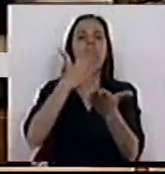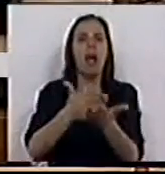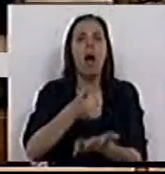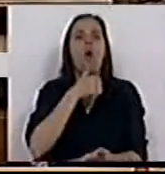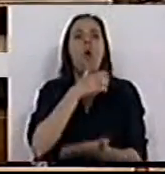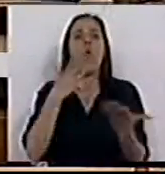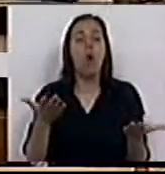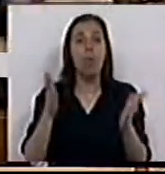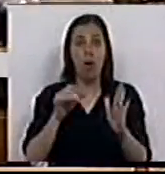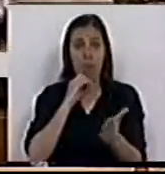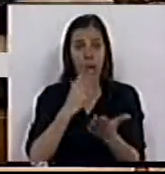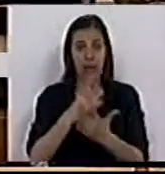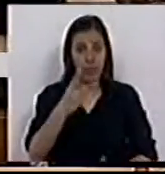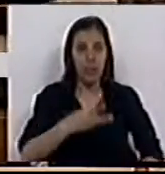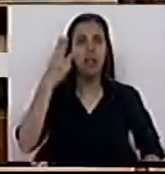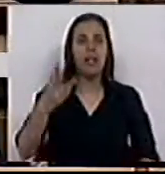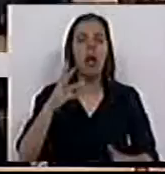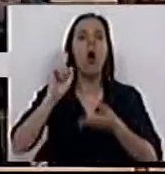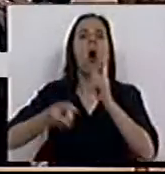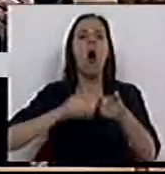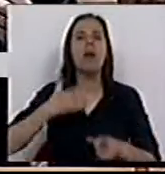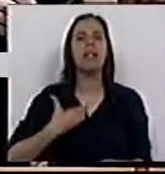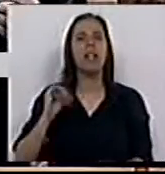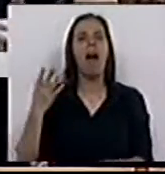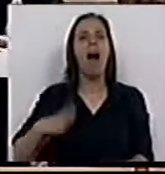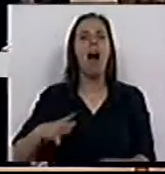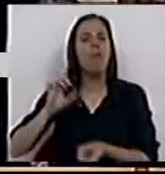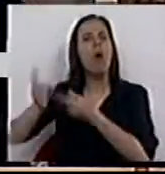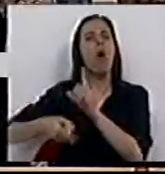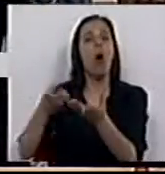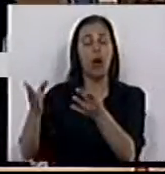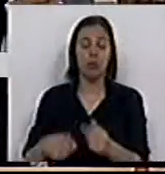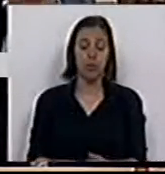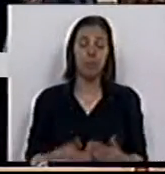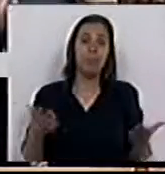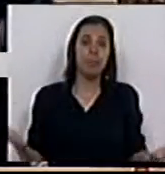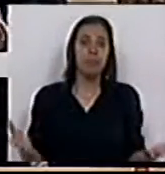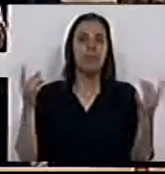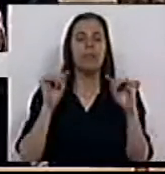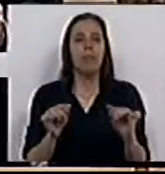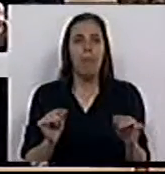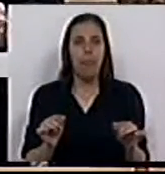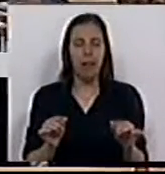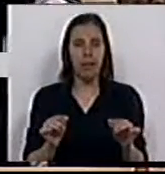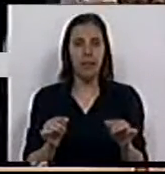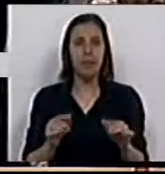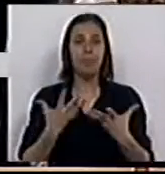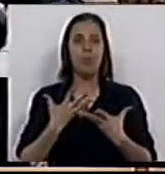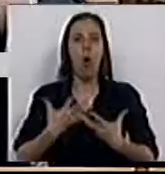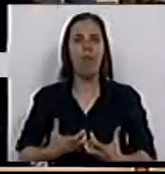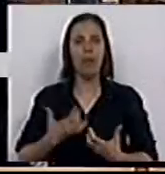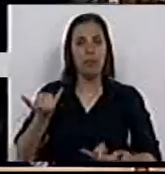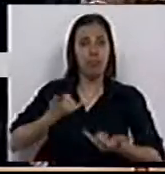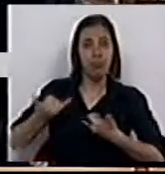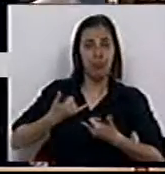Até como? Neste momento já pode ir até 3 anos. O que é que o CDS pretende? Depois, em relação às ofensas à